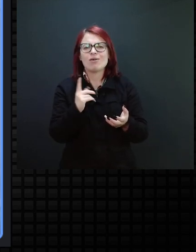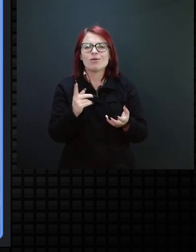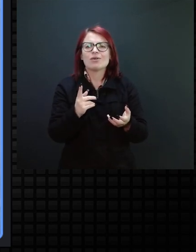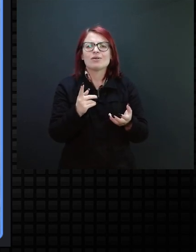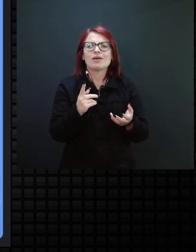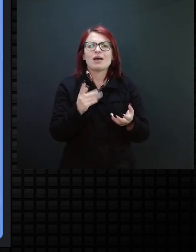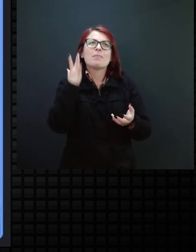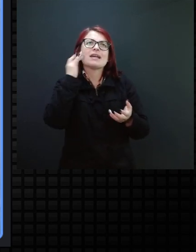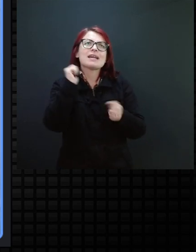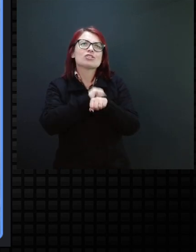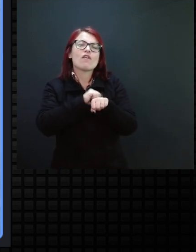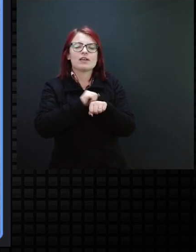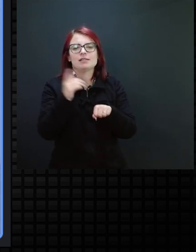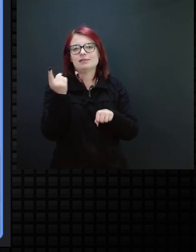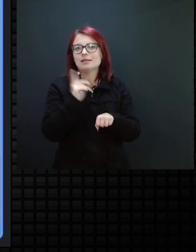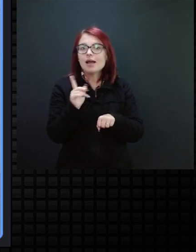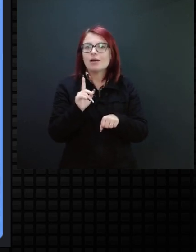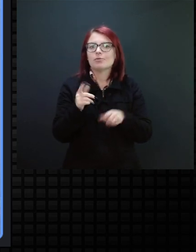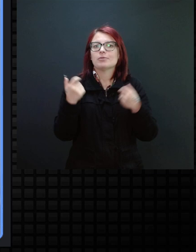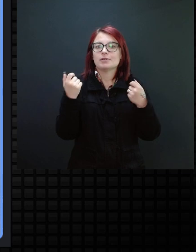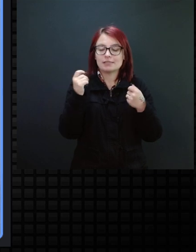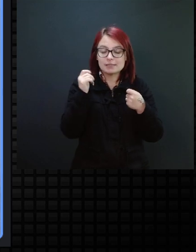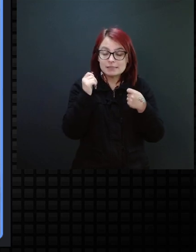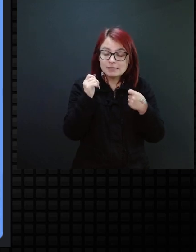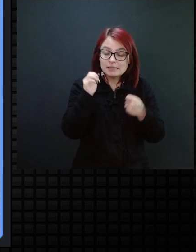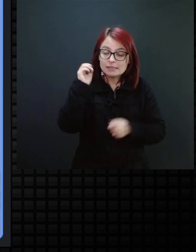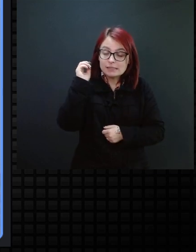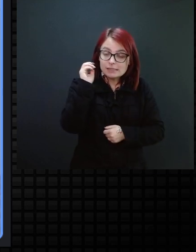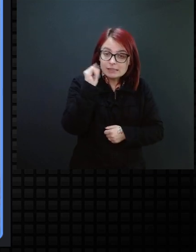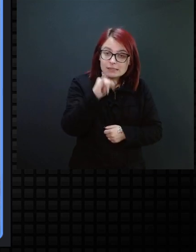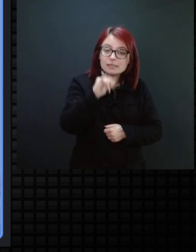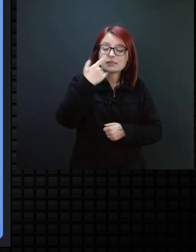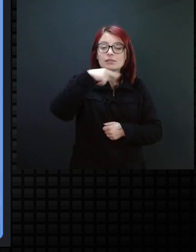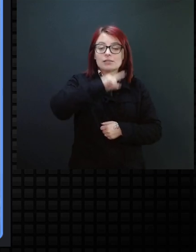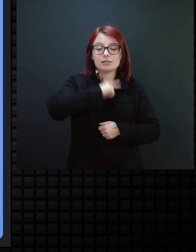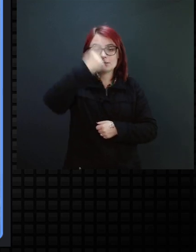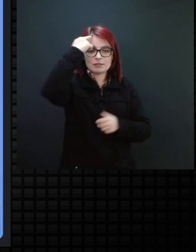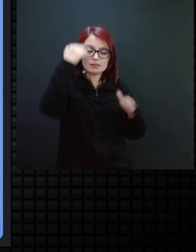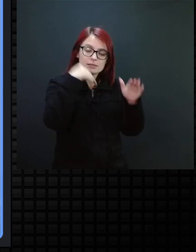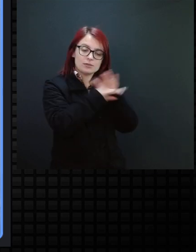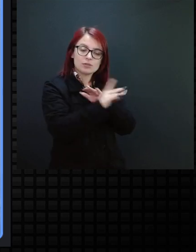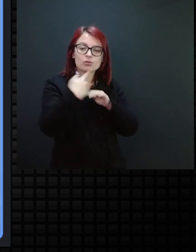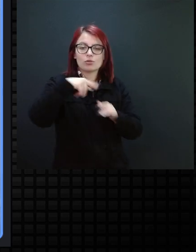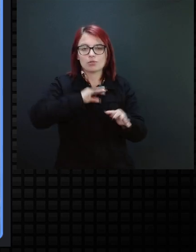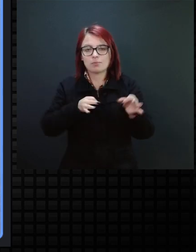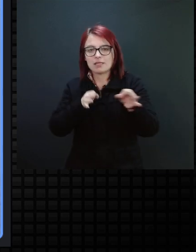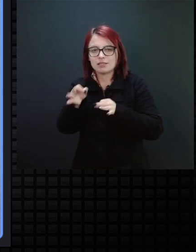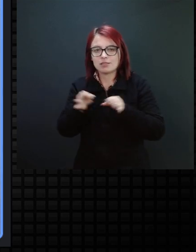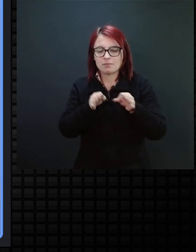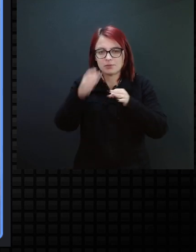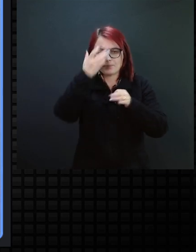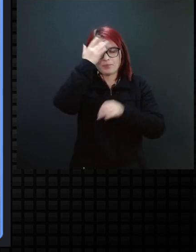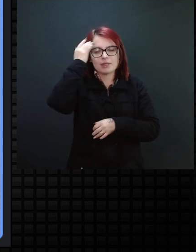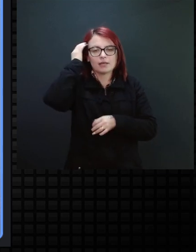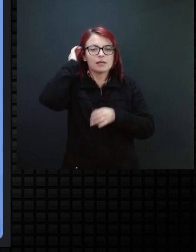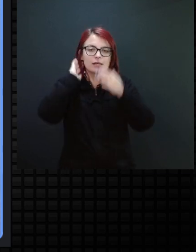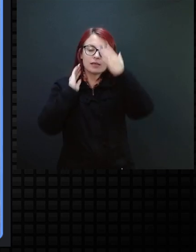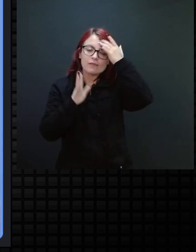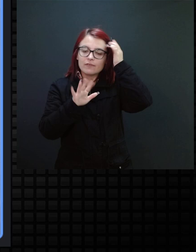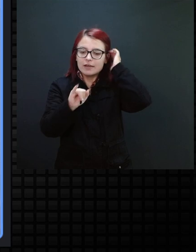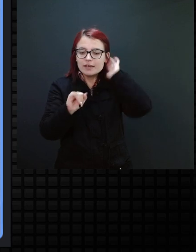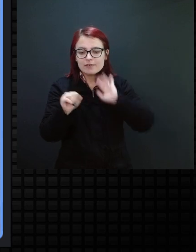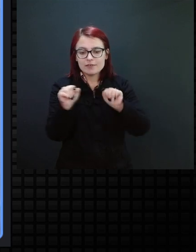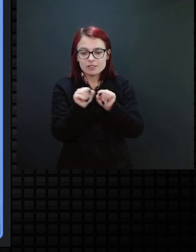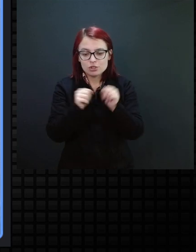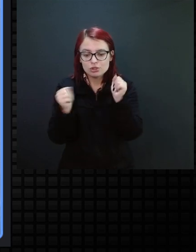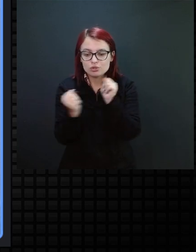escobinha de cabelo. Então, não. Isso tem que está dentro do nosso planejamento. Então, isso é realizado junto com a